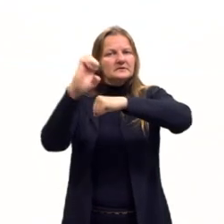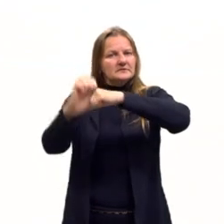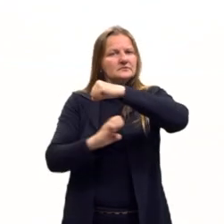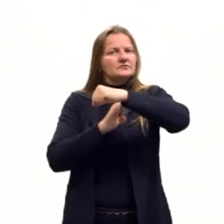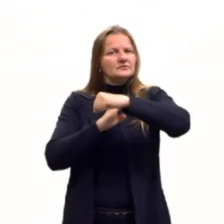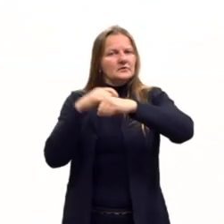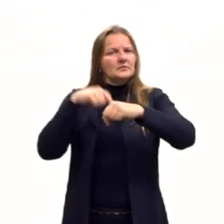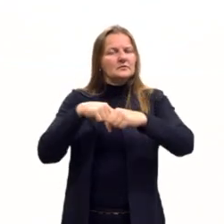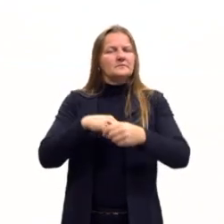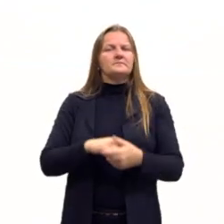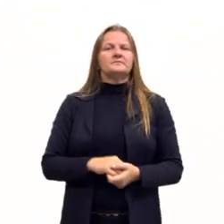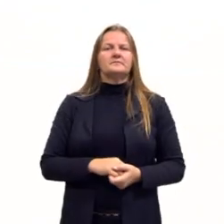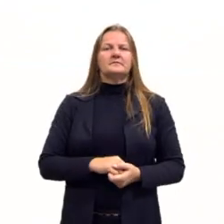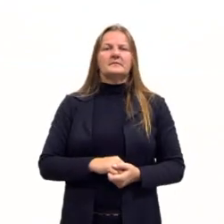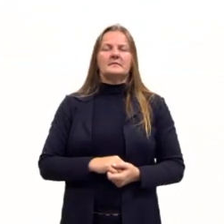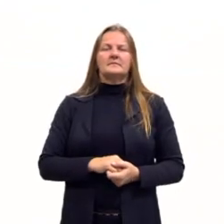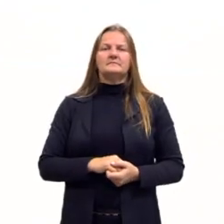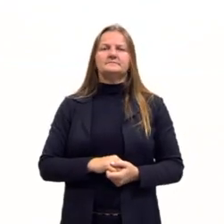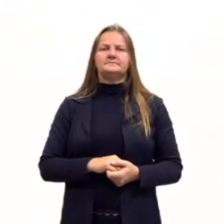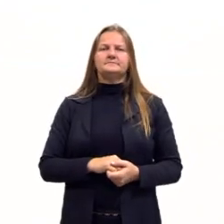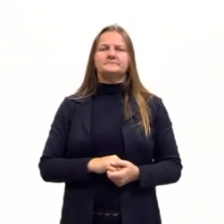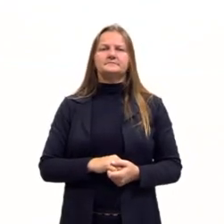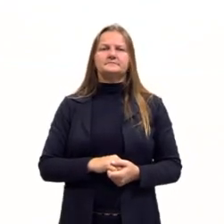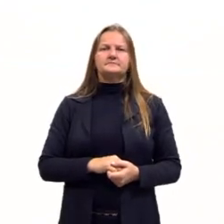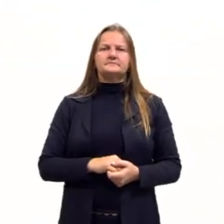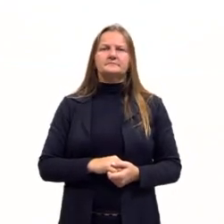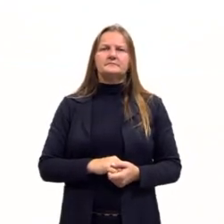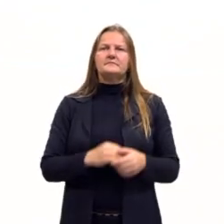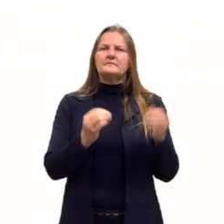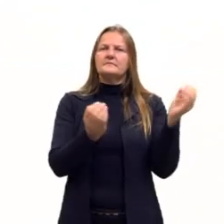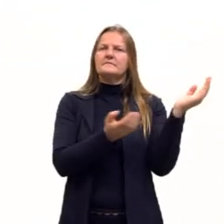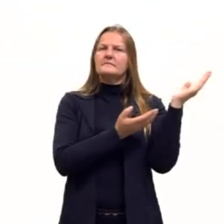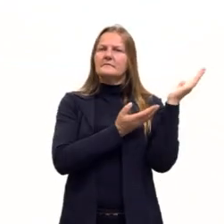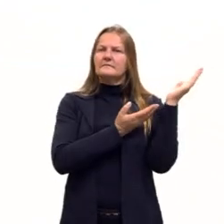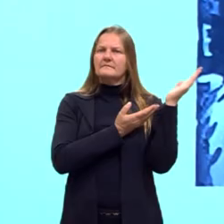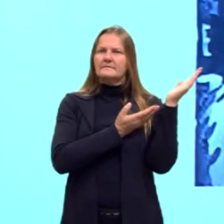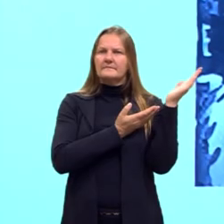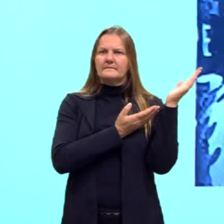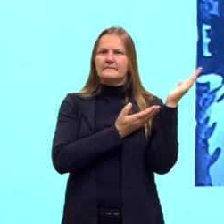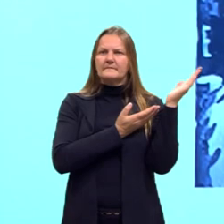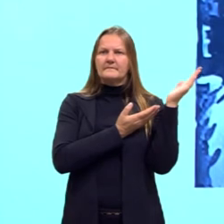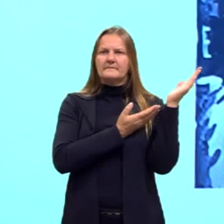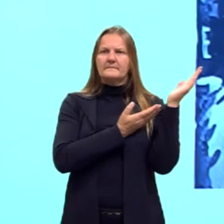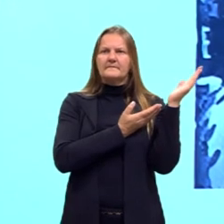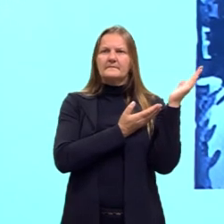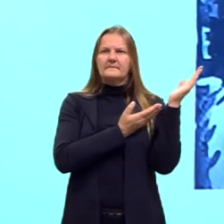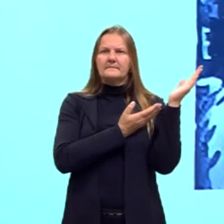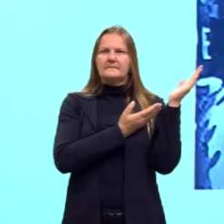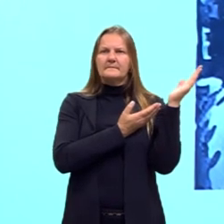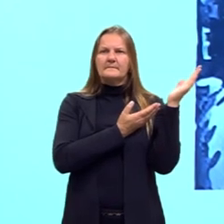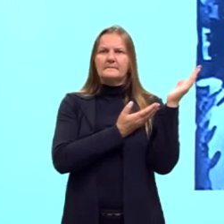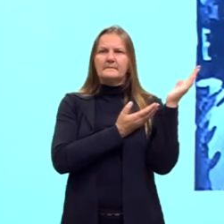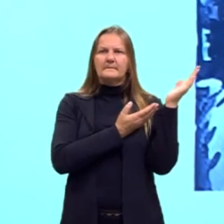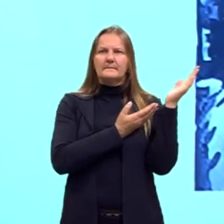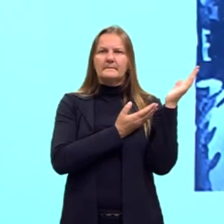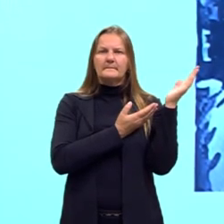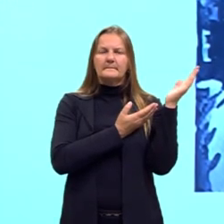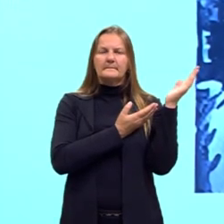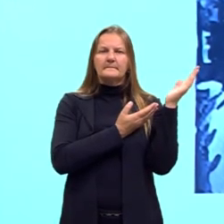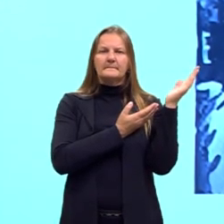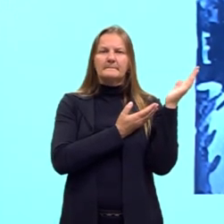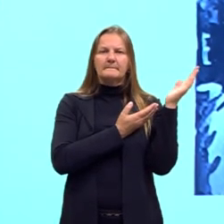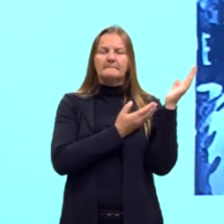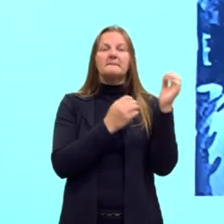Kubitschek. Eu trago algumas imagens aqui dele, né? Olha aqui, ó. Nós temos justamente o caminhão, né, sendo produzido no Brasil.